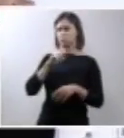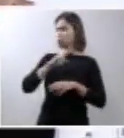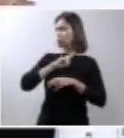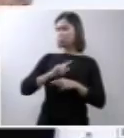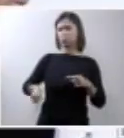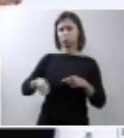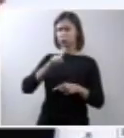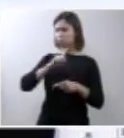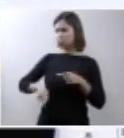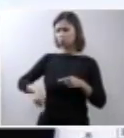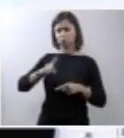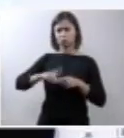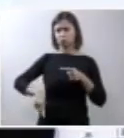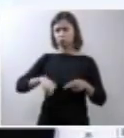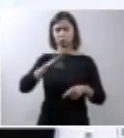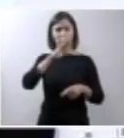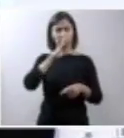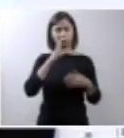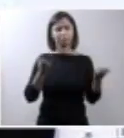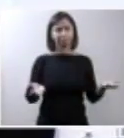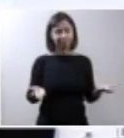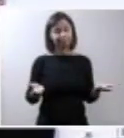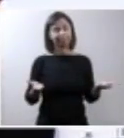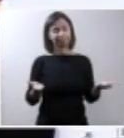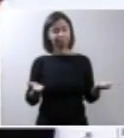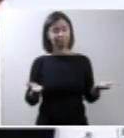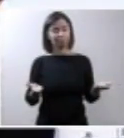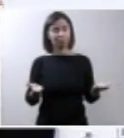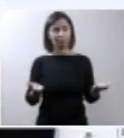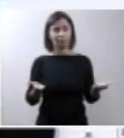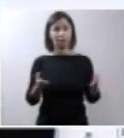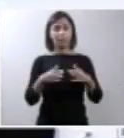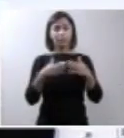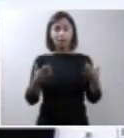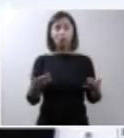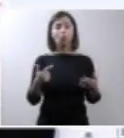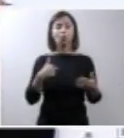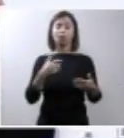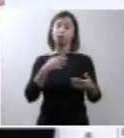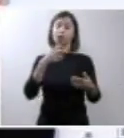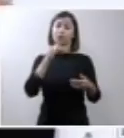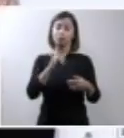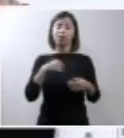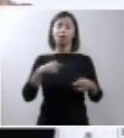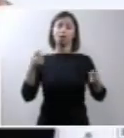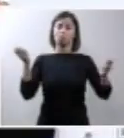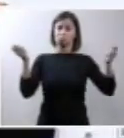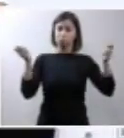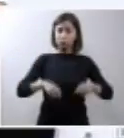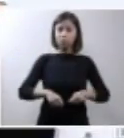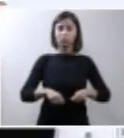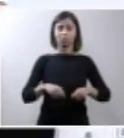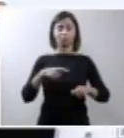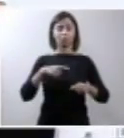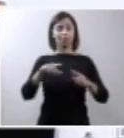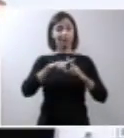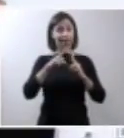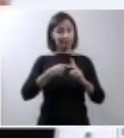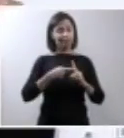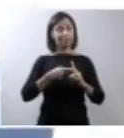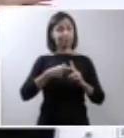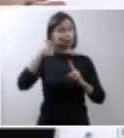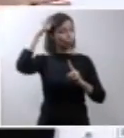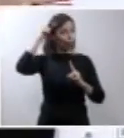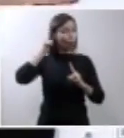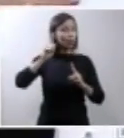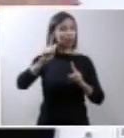portanto, neste momento, é esse lugar em que é possível fazer essa interrupção da gravidez,